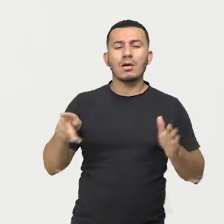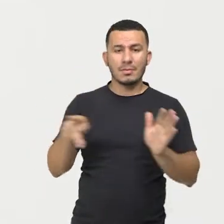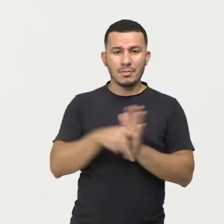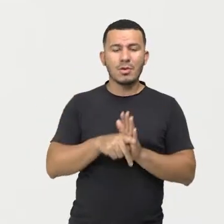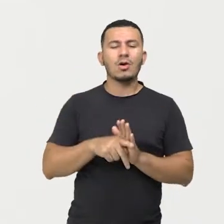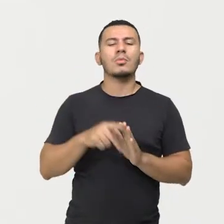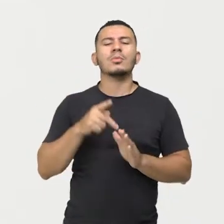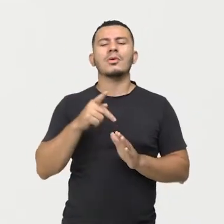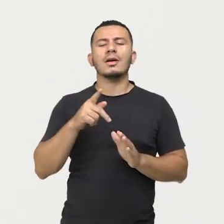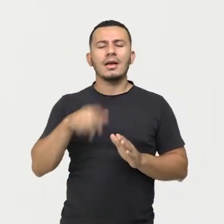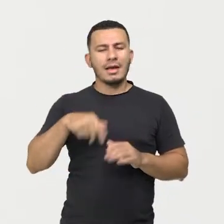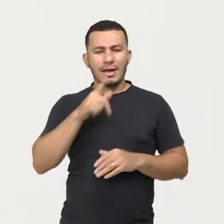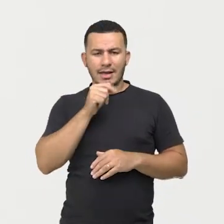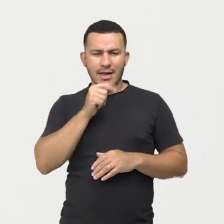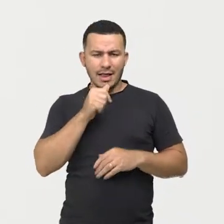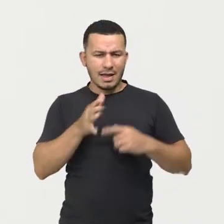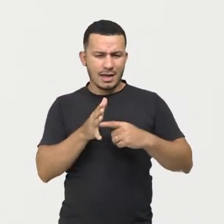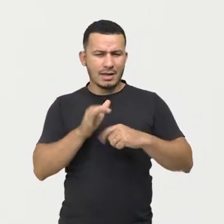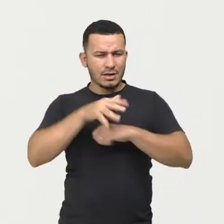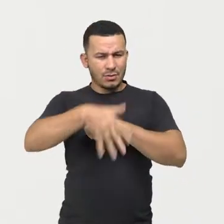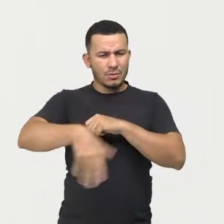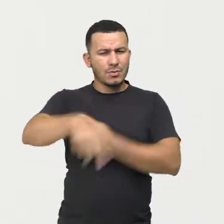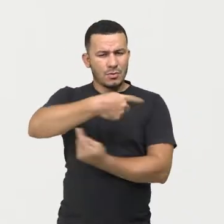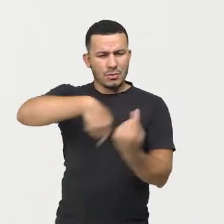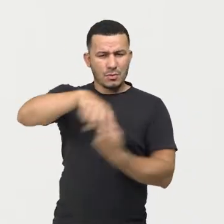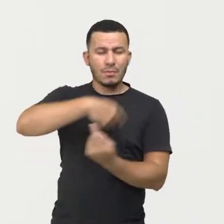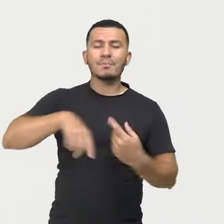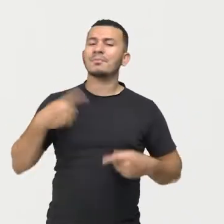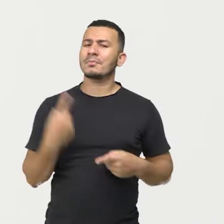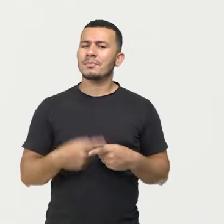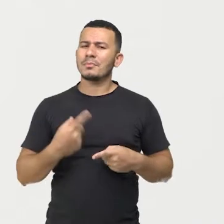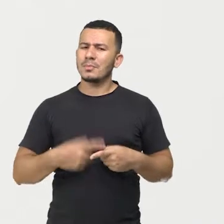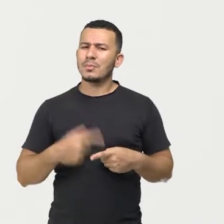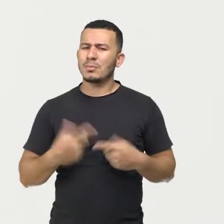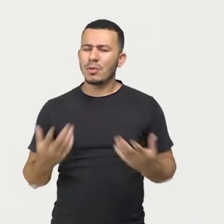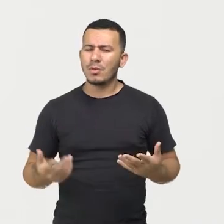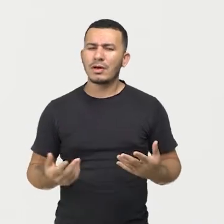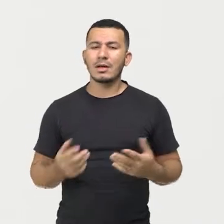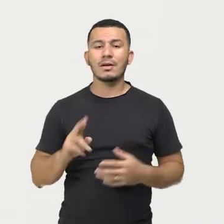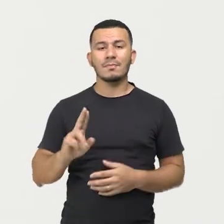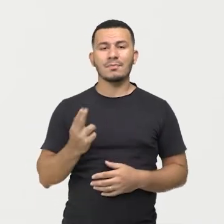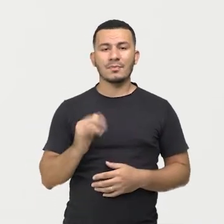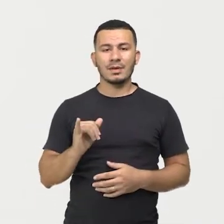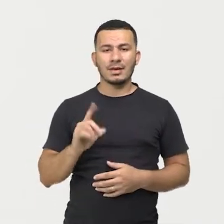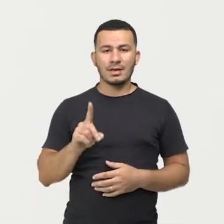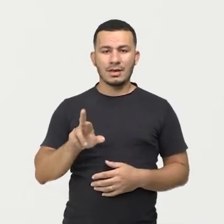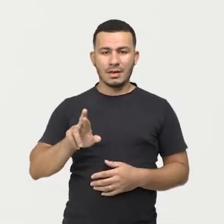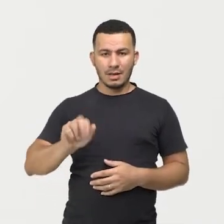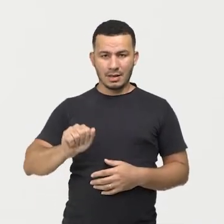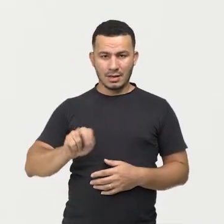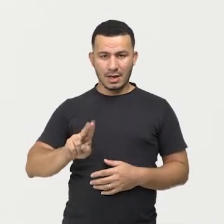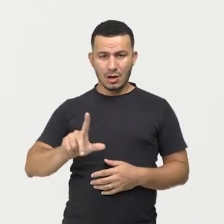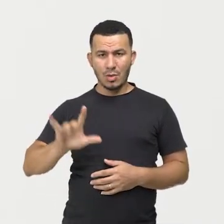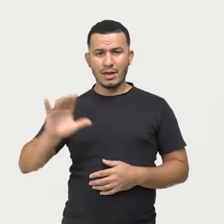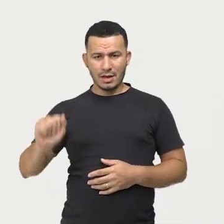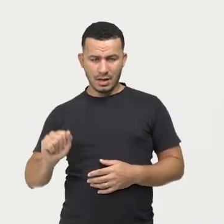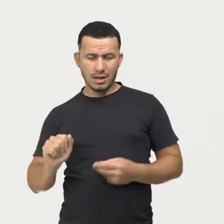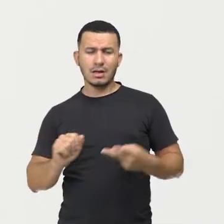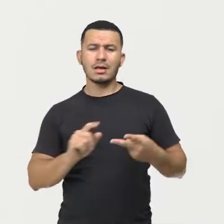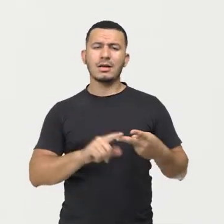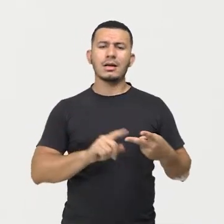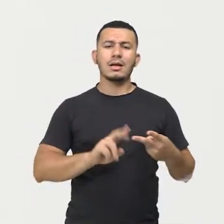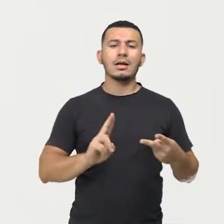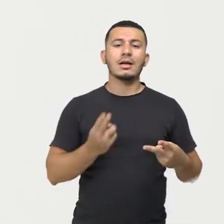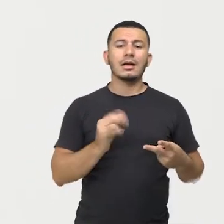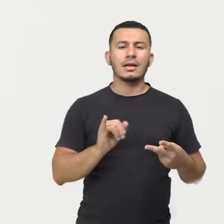das hidrelétricas. Então, por que é hidrelétrica e por que é hidráulica? Quando a gente está falando em hidráulica, é justamente o